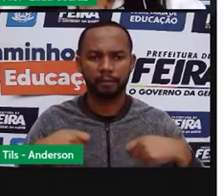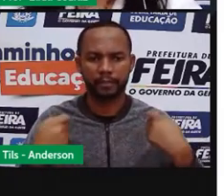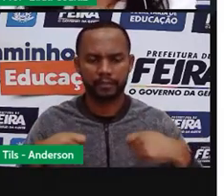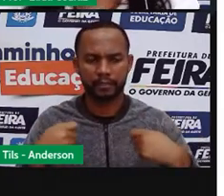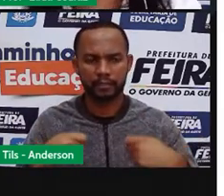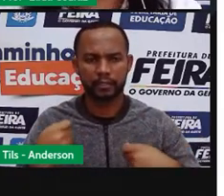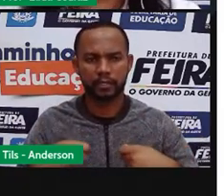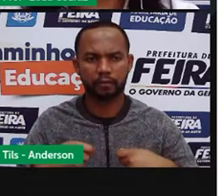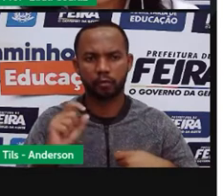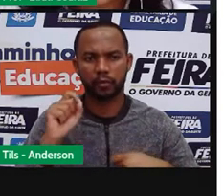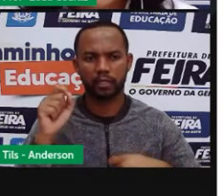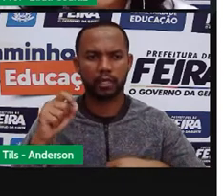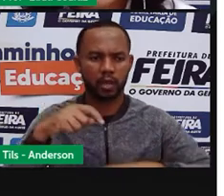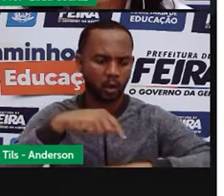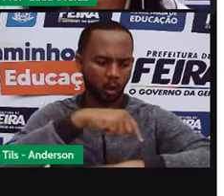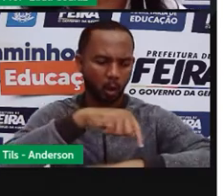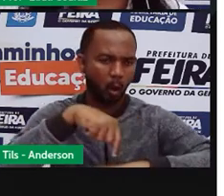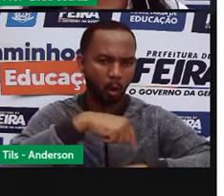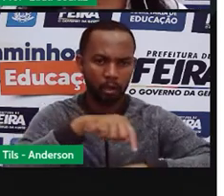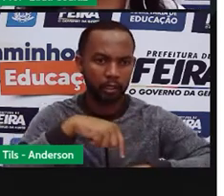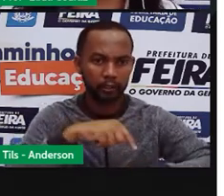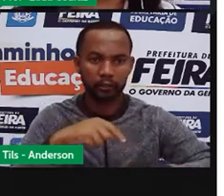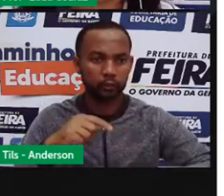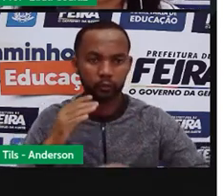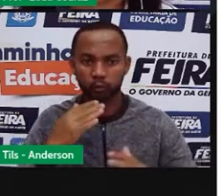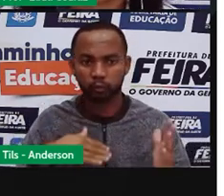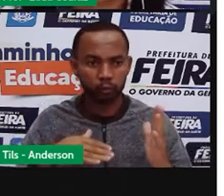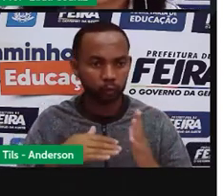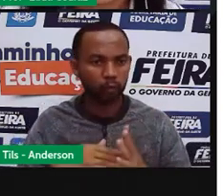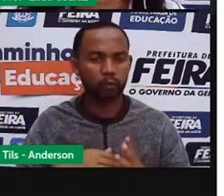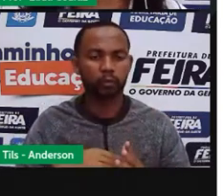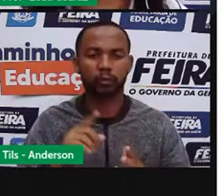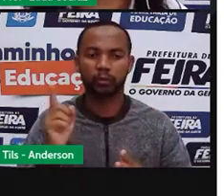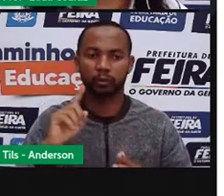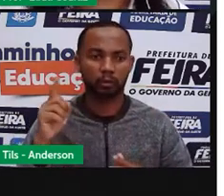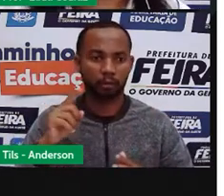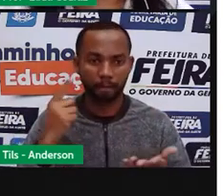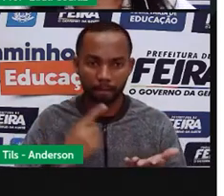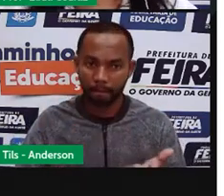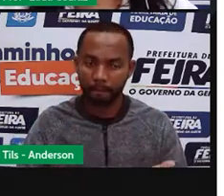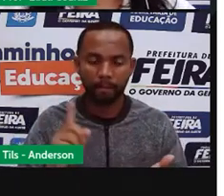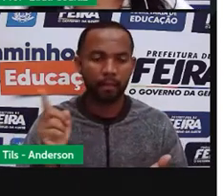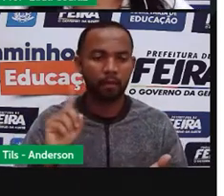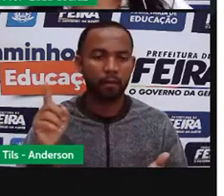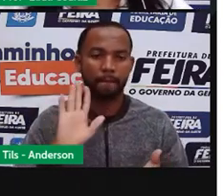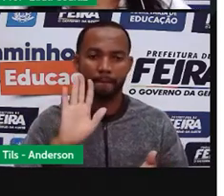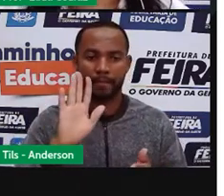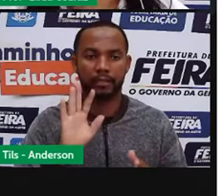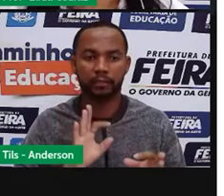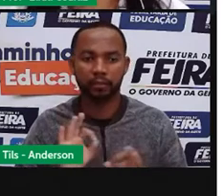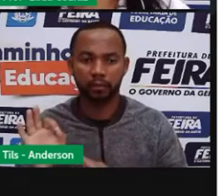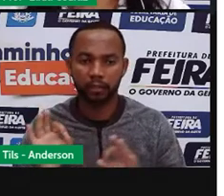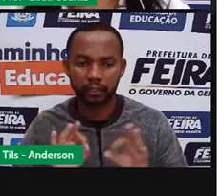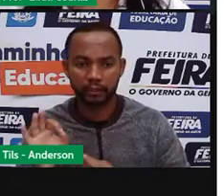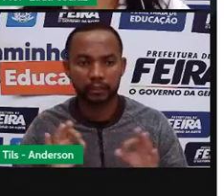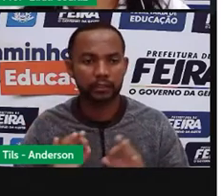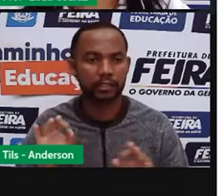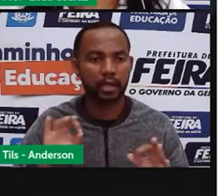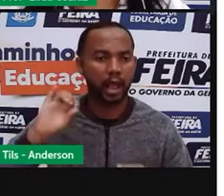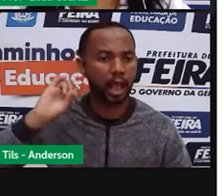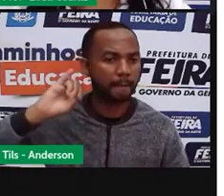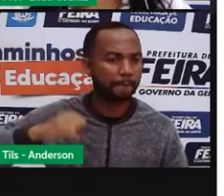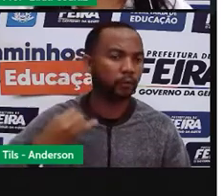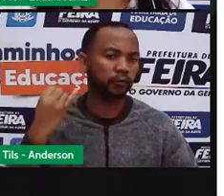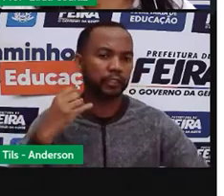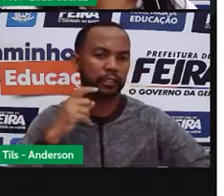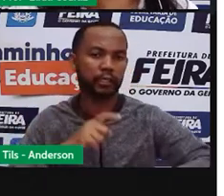cronometrar tudo o que nós fazemos, mas nós precisamos nos organizar de forma que possamos aproveitar melhor o